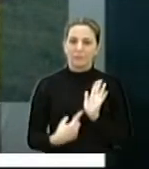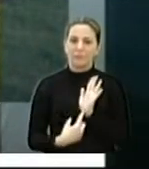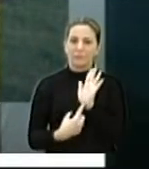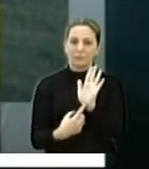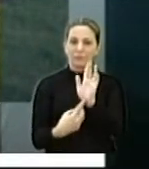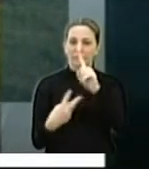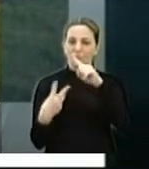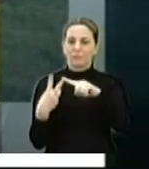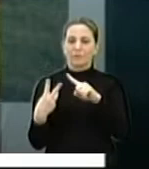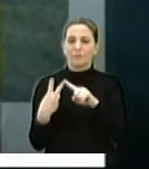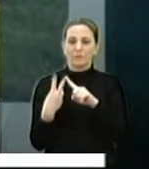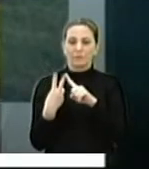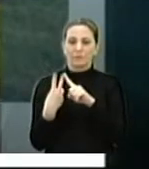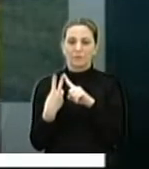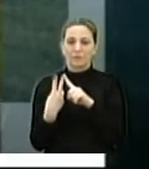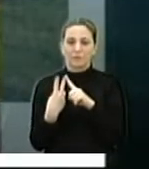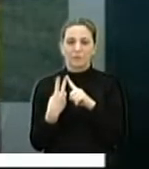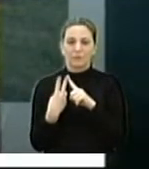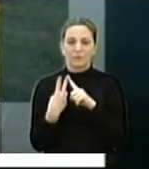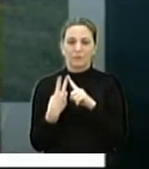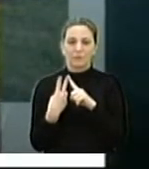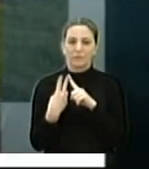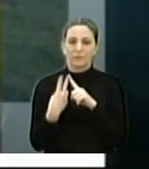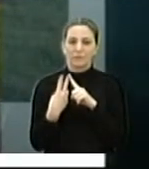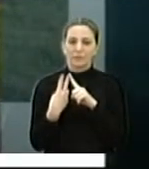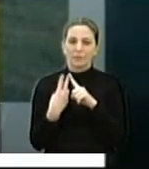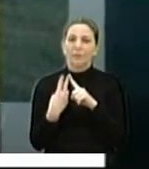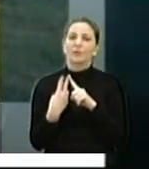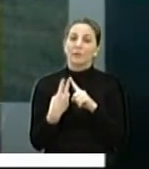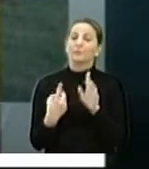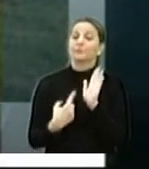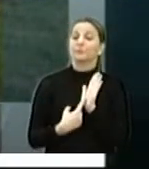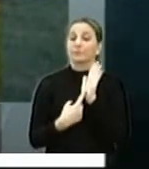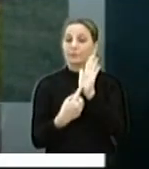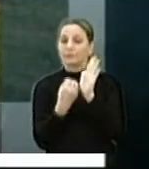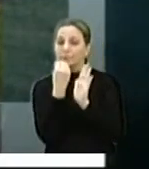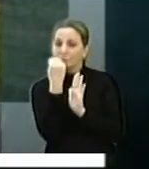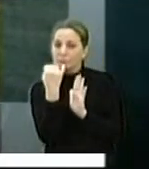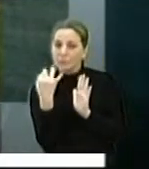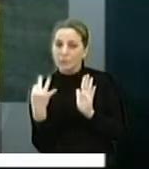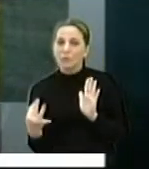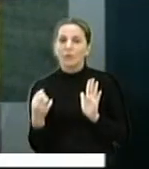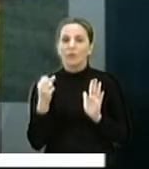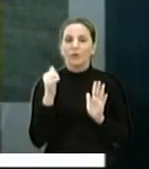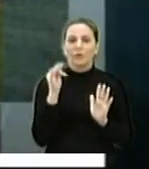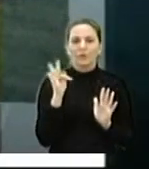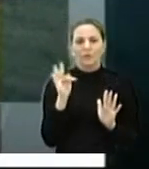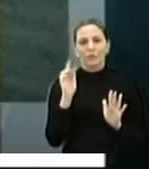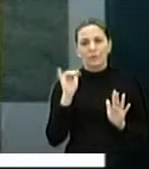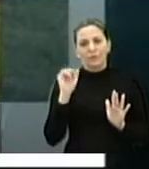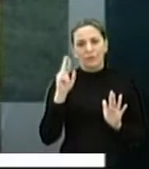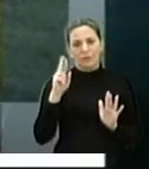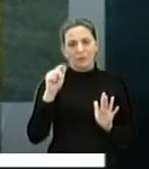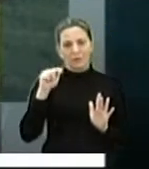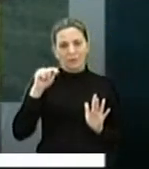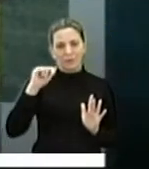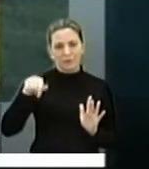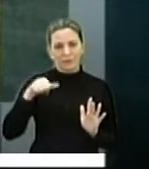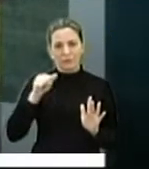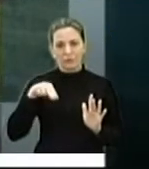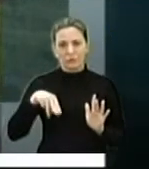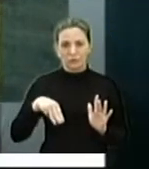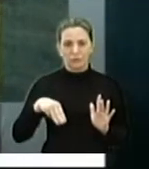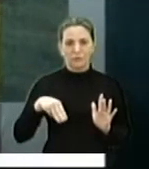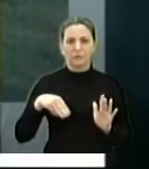foi divulgado o índice Firjan dos municípios. Esse índice Firjan de desenvolvimento, ele mede